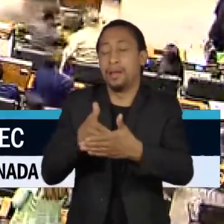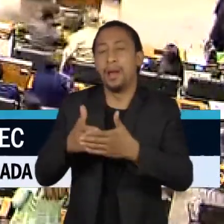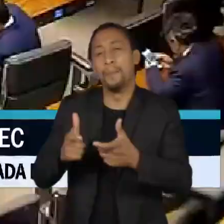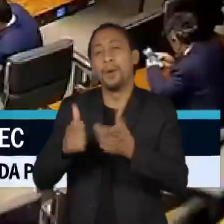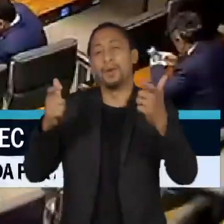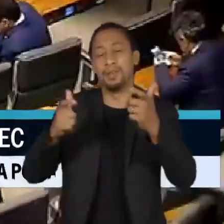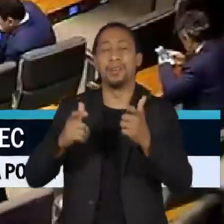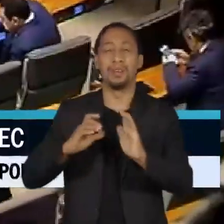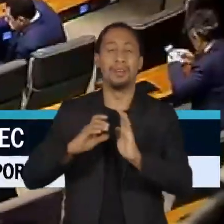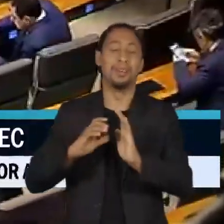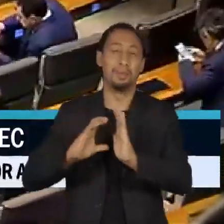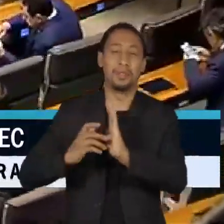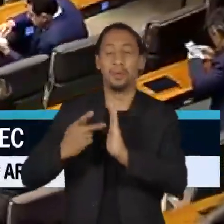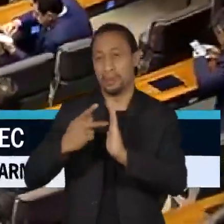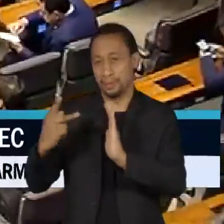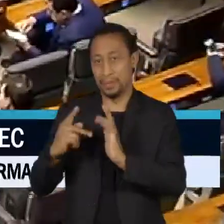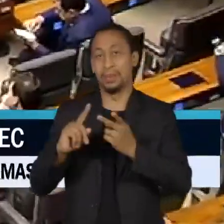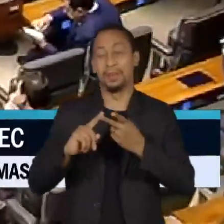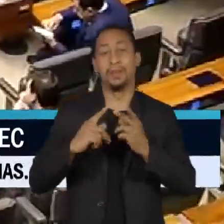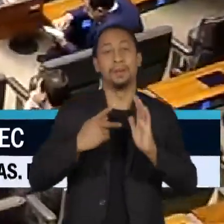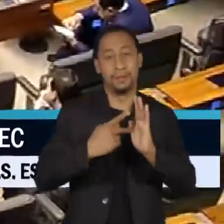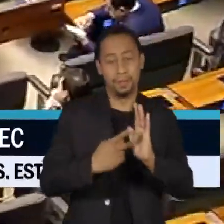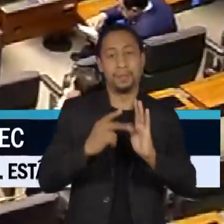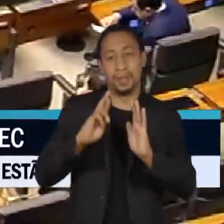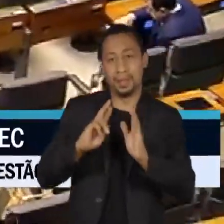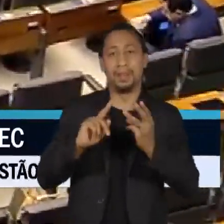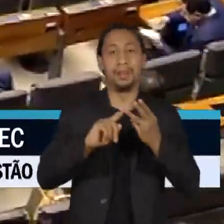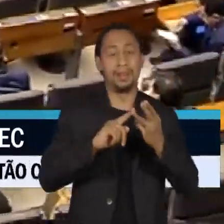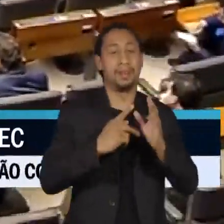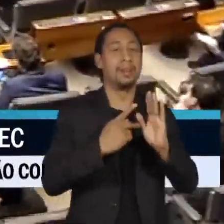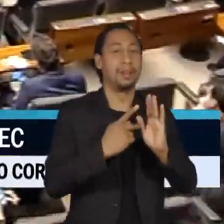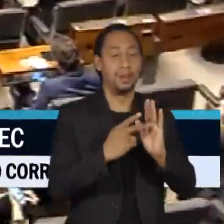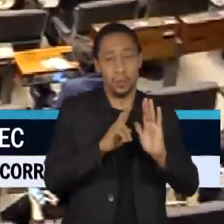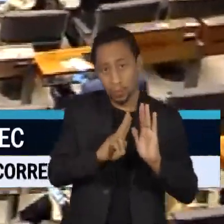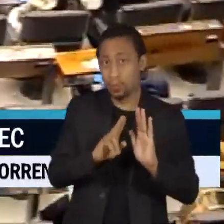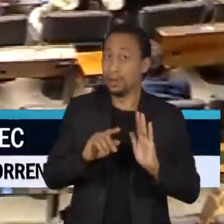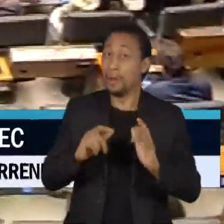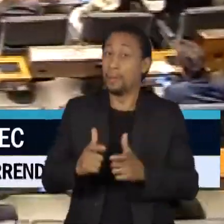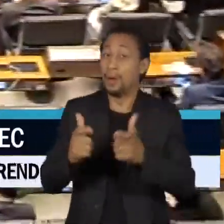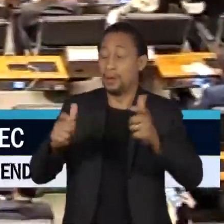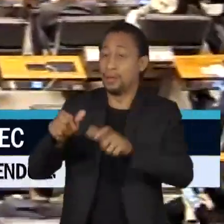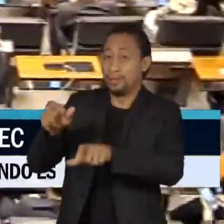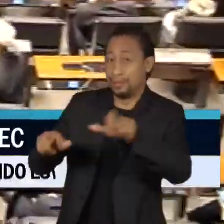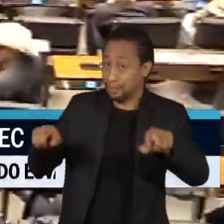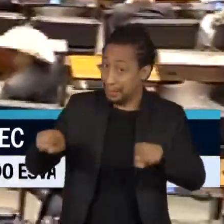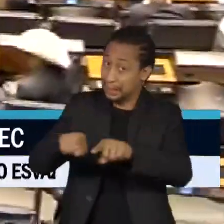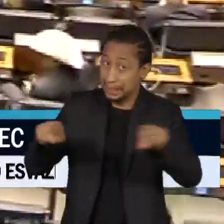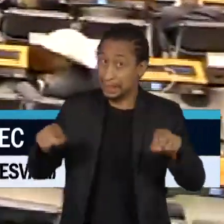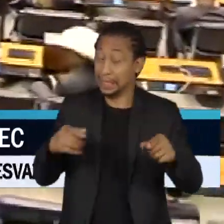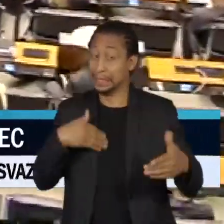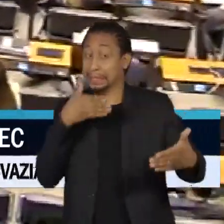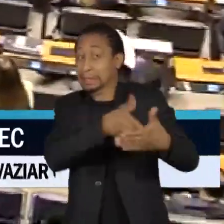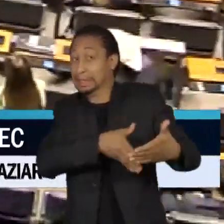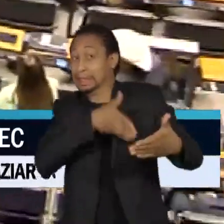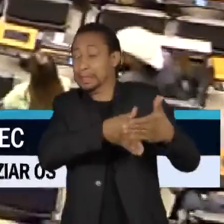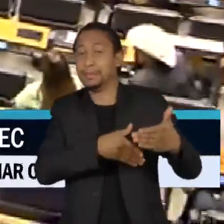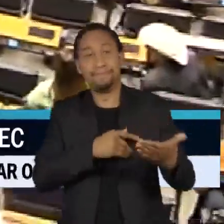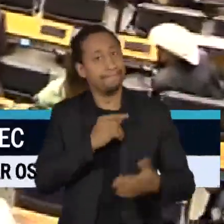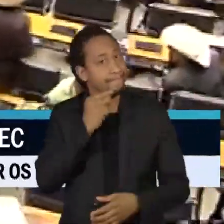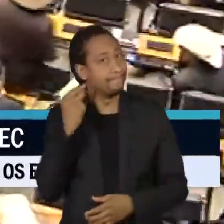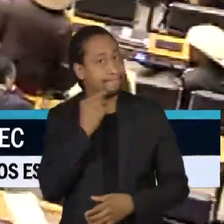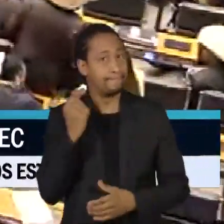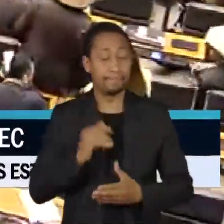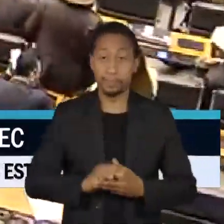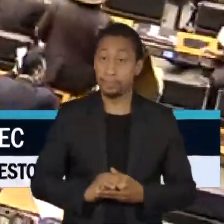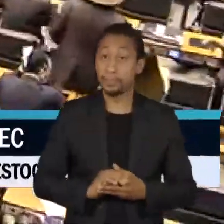Progressistas, do Republicanos e do União Brasil. A tendência é que o centrão, representado